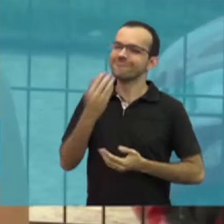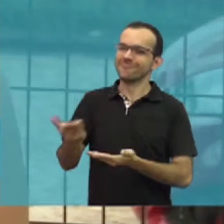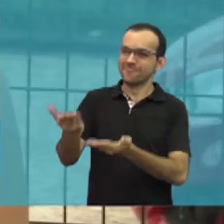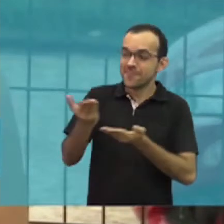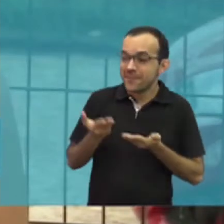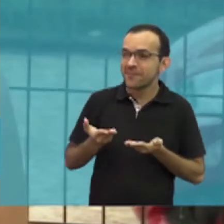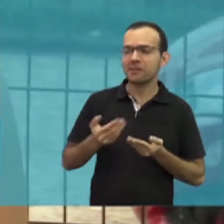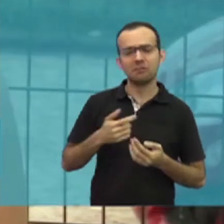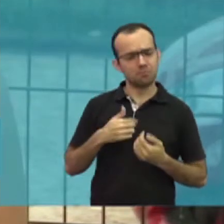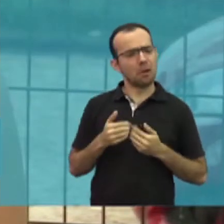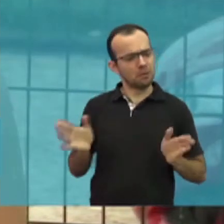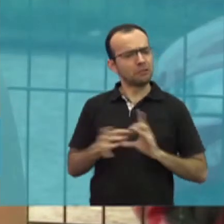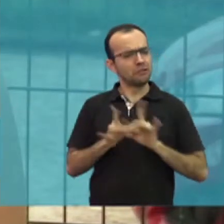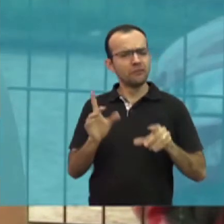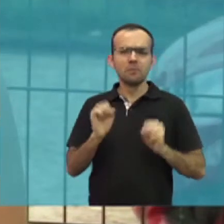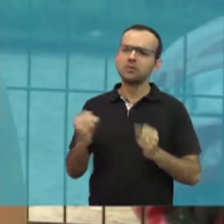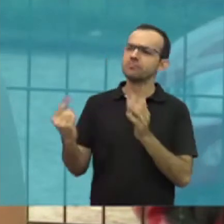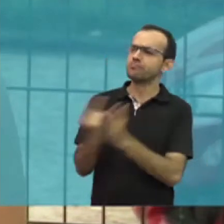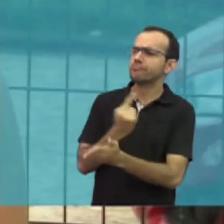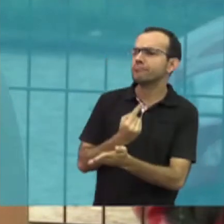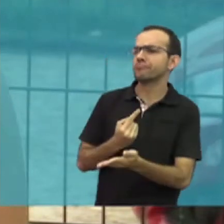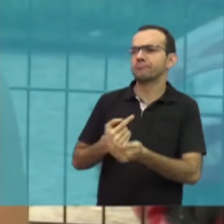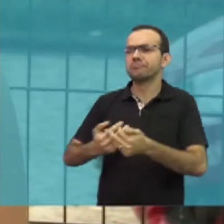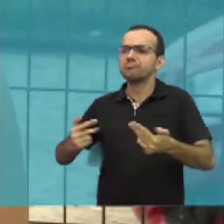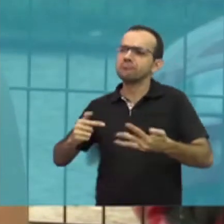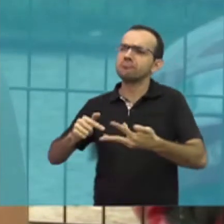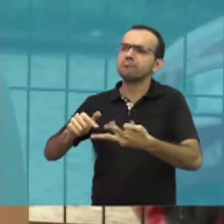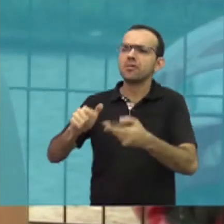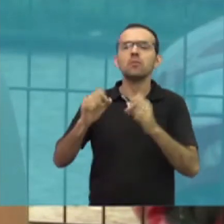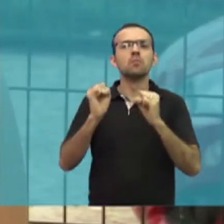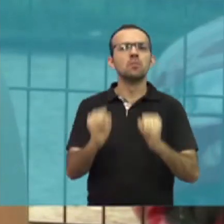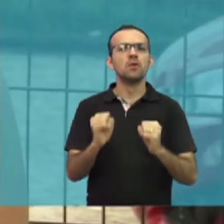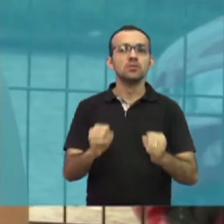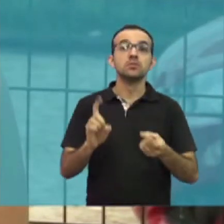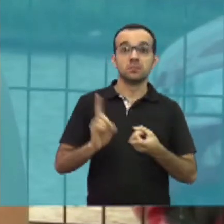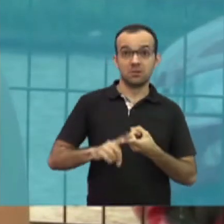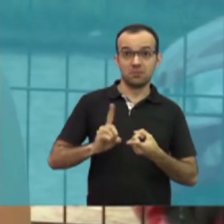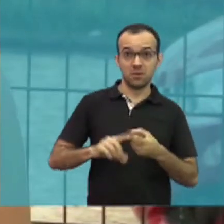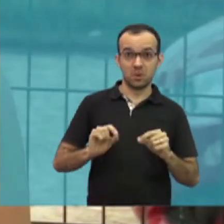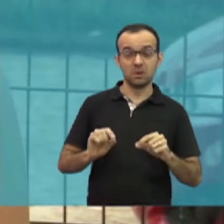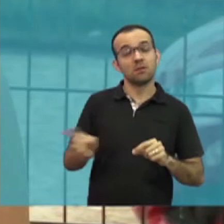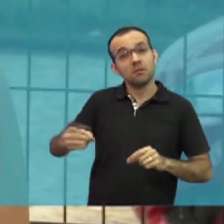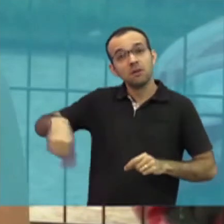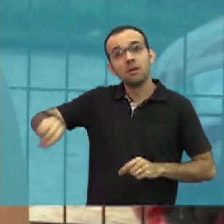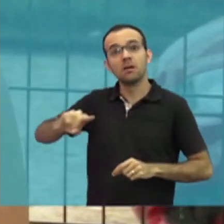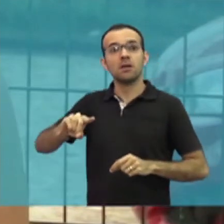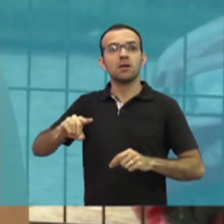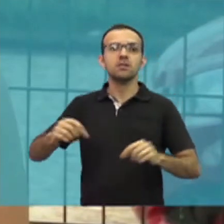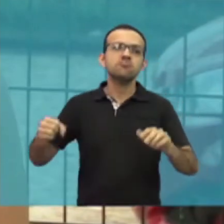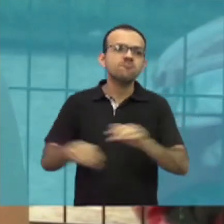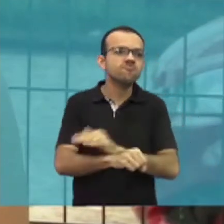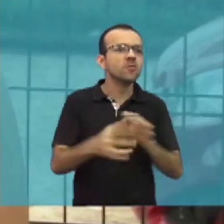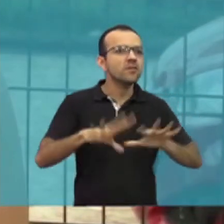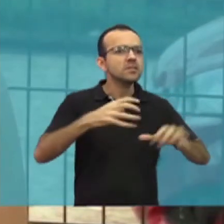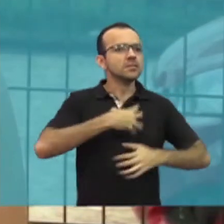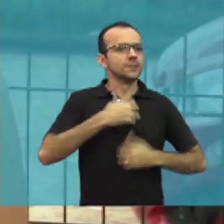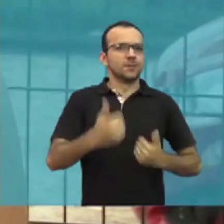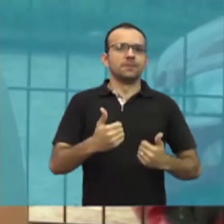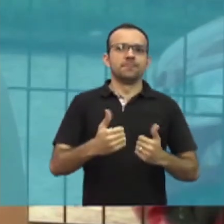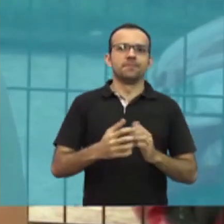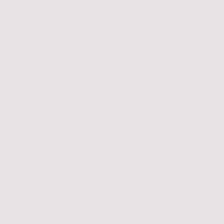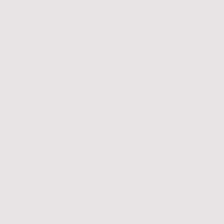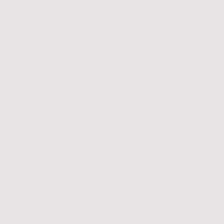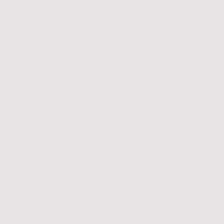a acolhida deles e abertos a qualquer dúvida, e que eles tenham o ingresso da melhor forma